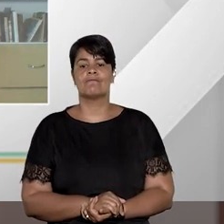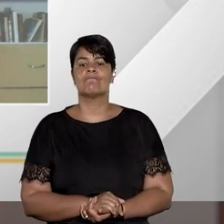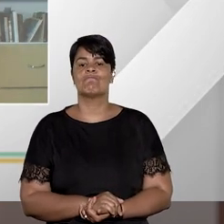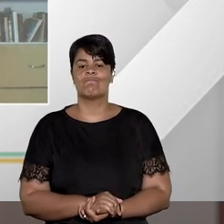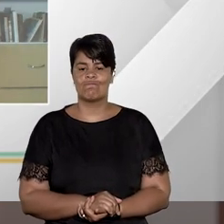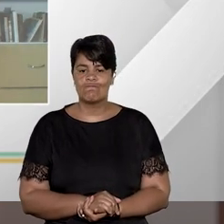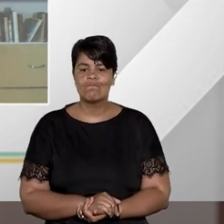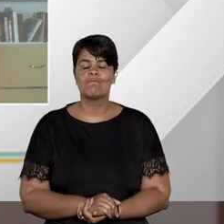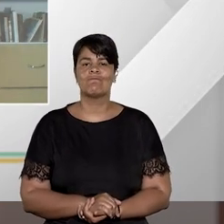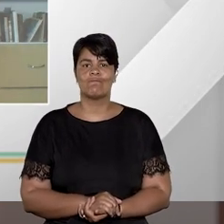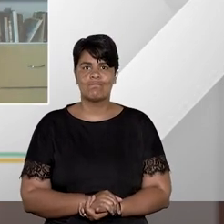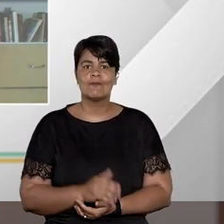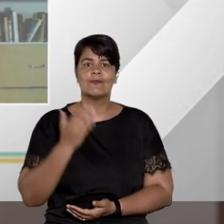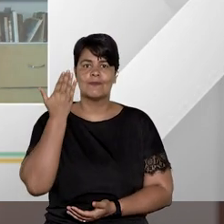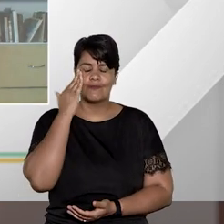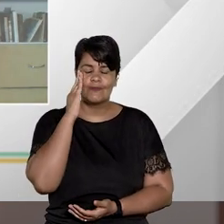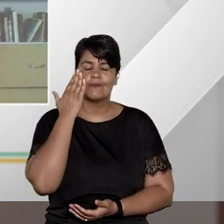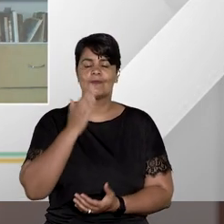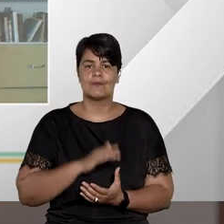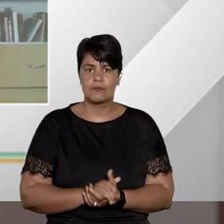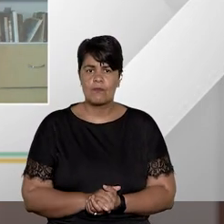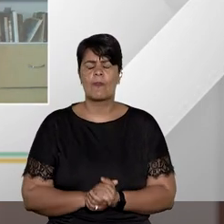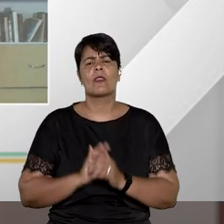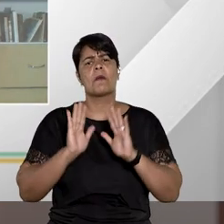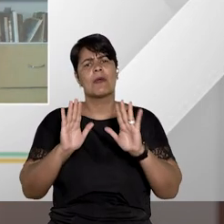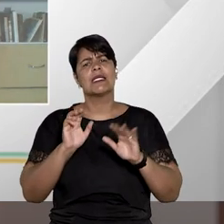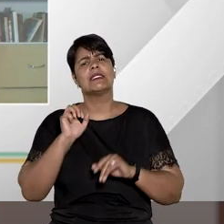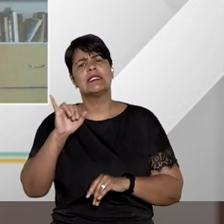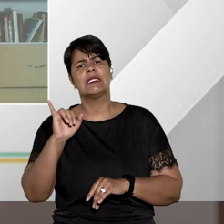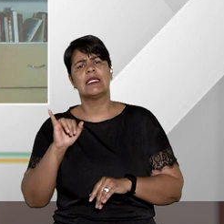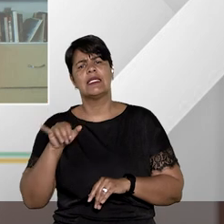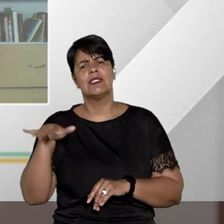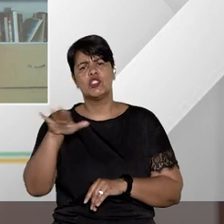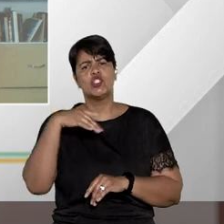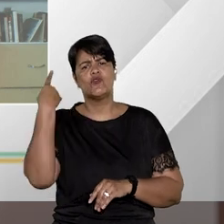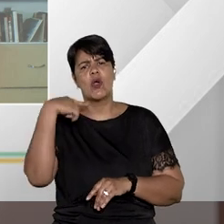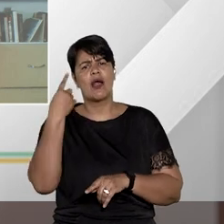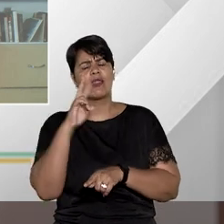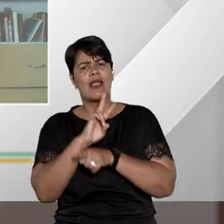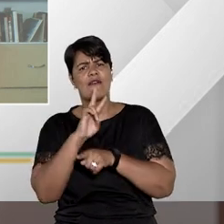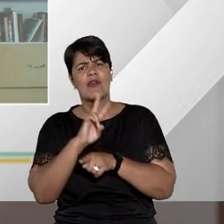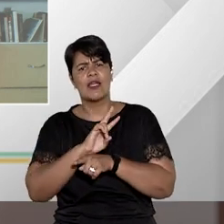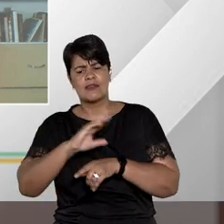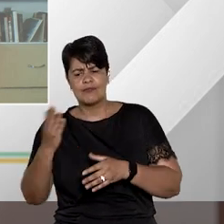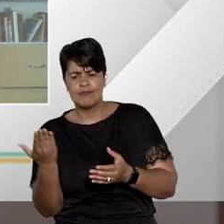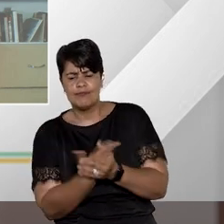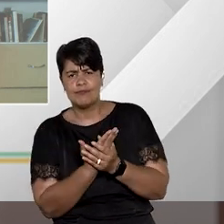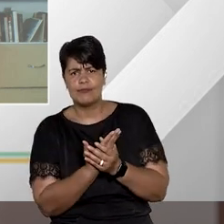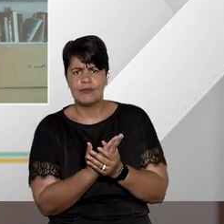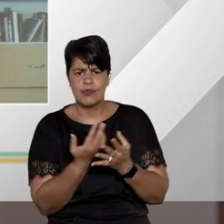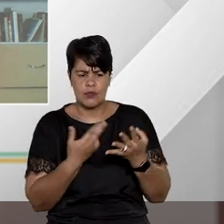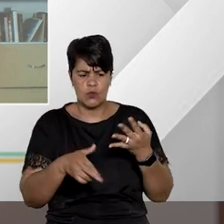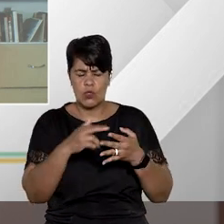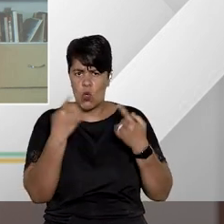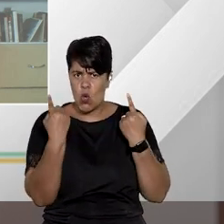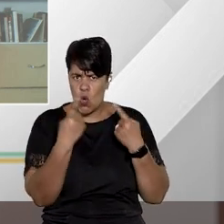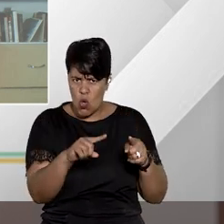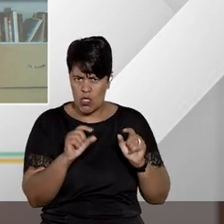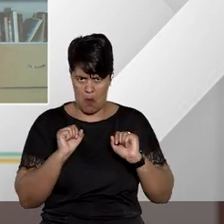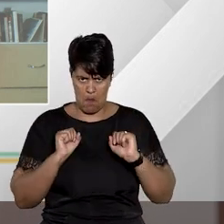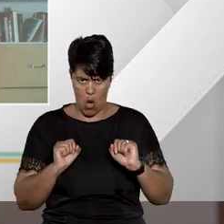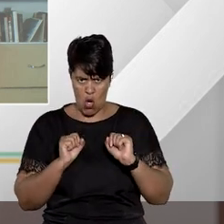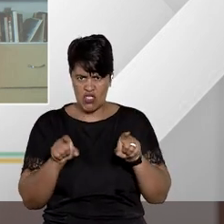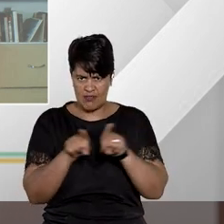doutor Aragona, quando a defesa interpõe recurso contra alguma decisão judicial, é possível a impetração concomitante